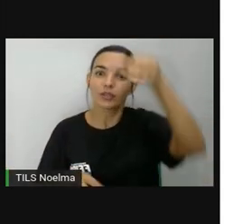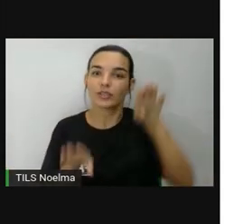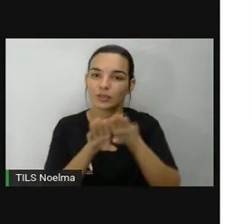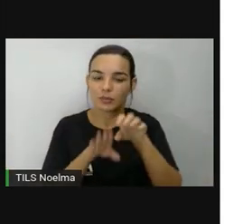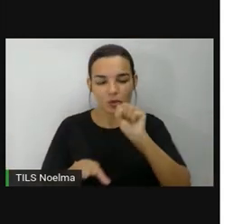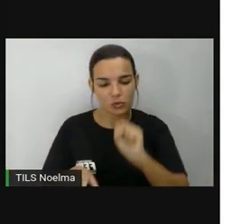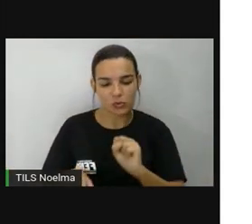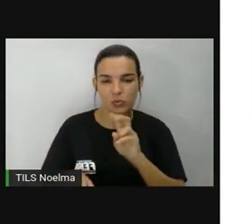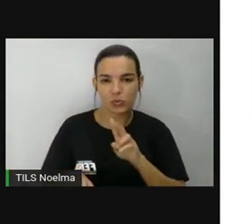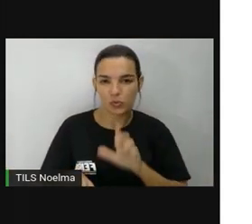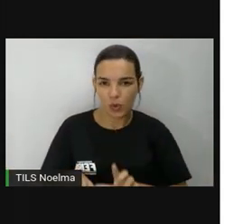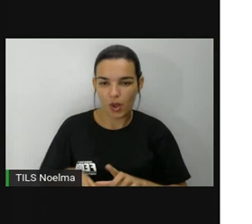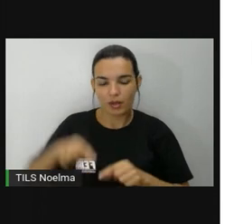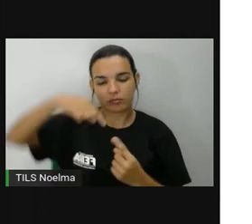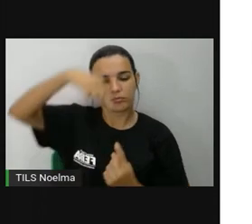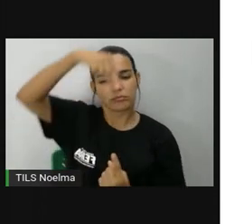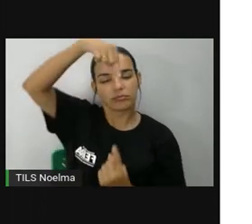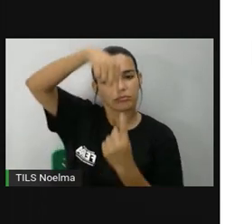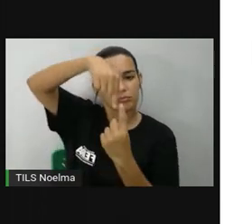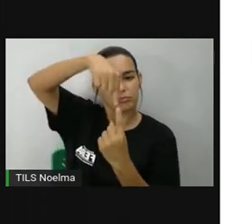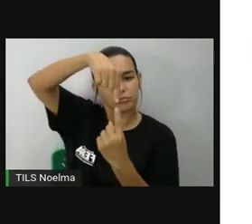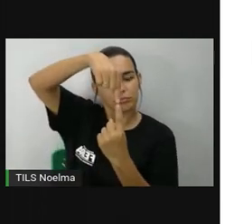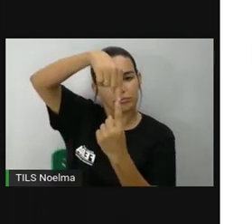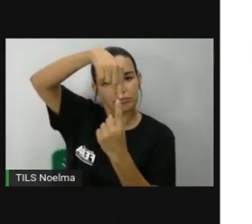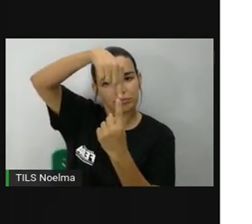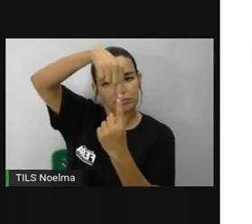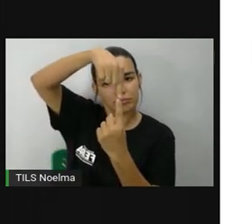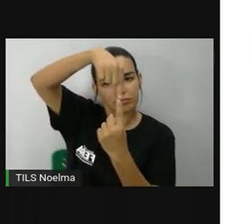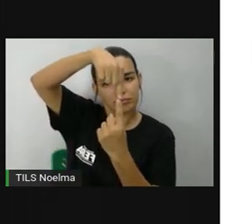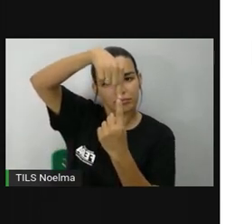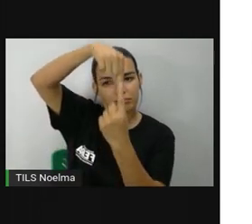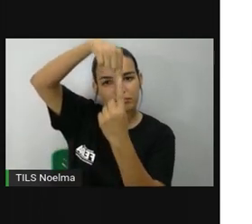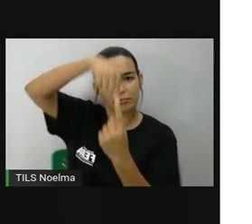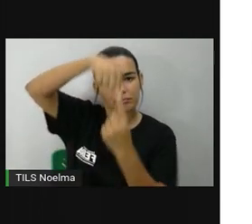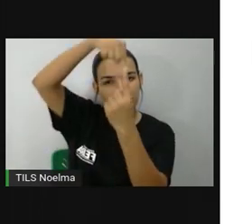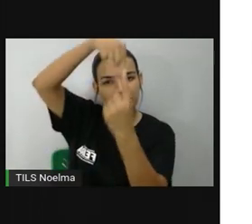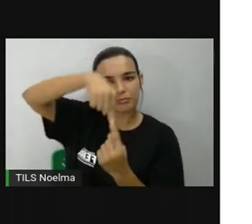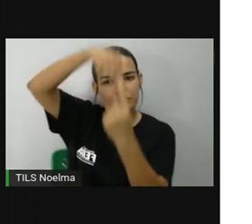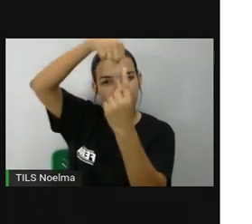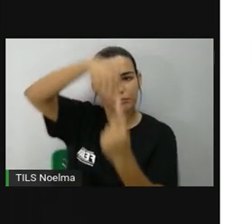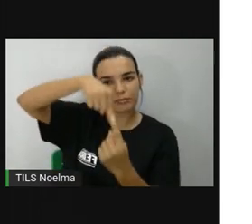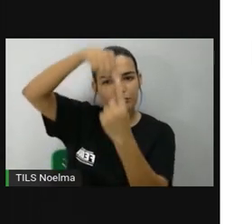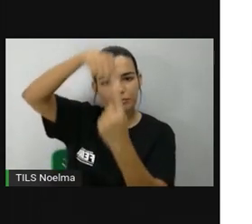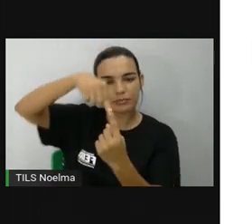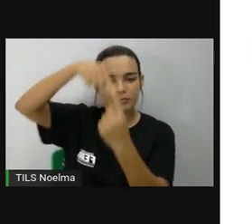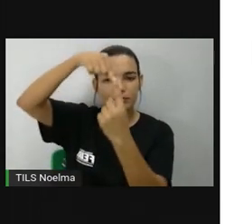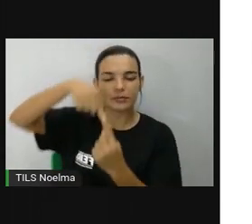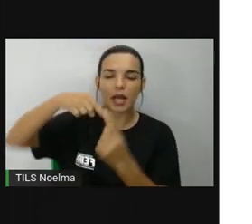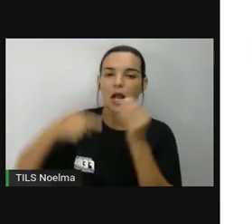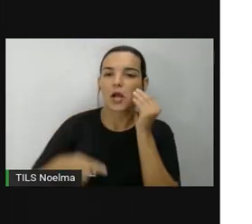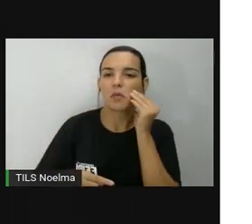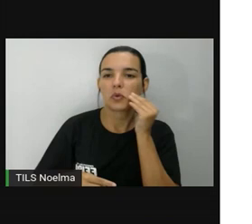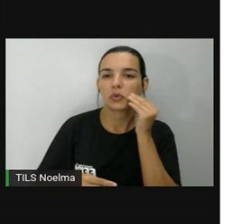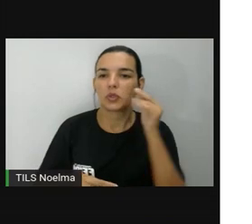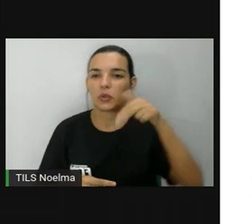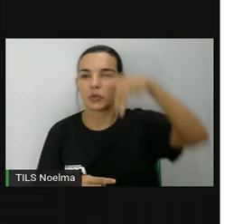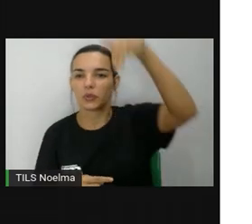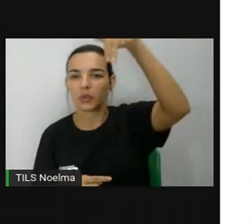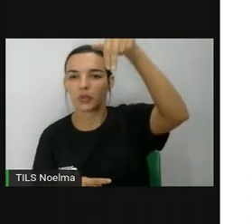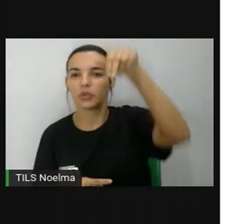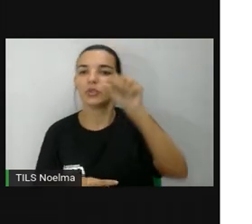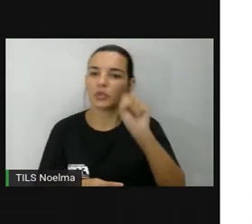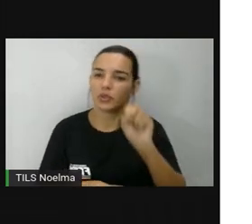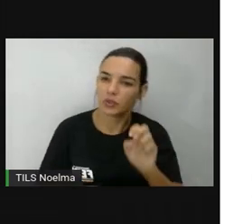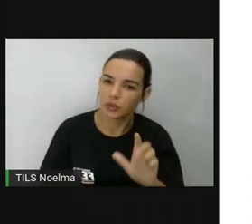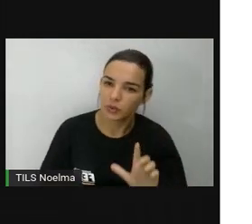As agulhas das bússolas também são ímãs que são atraídos para o polo magnético da Terra, indicando a direção norte e, assim,